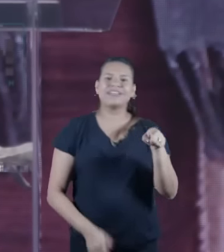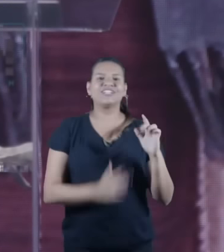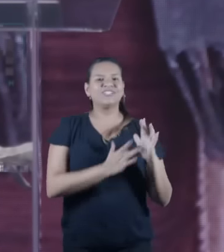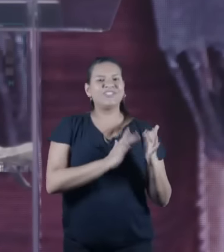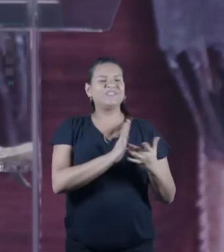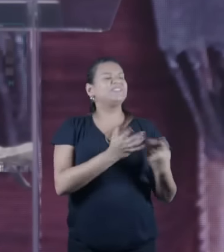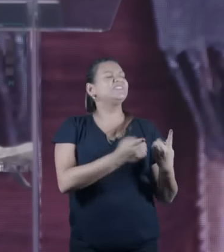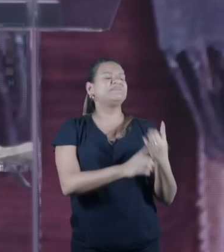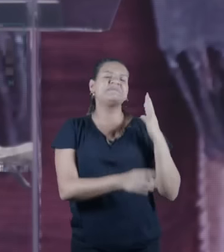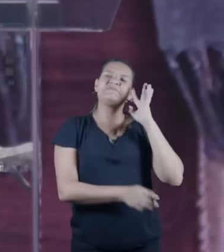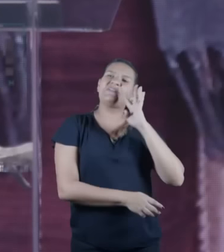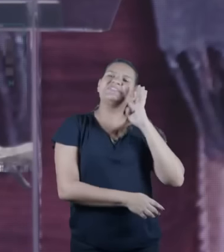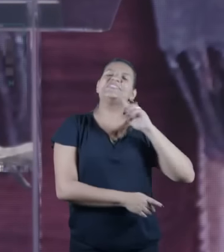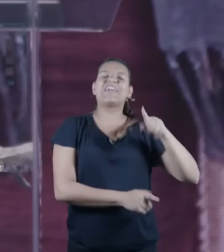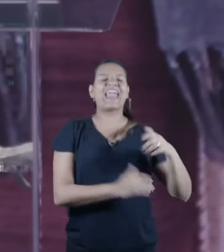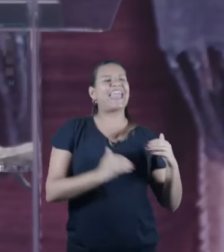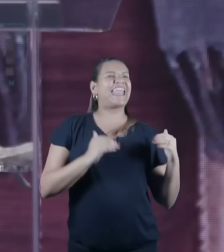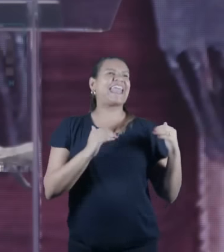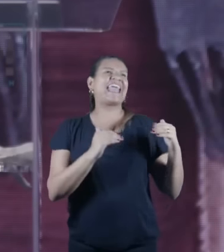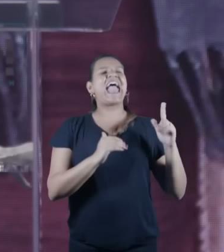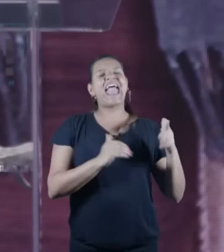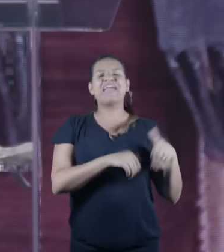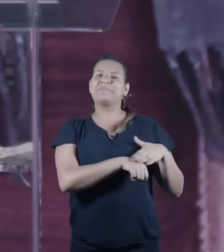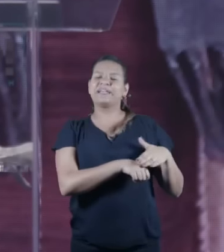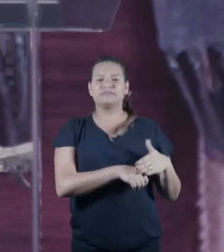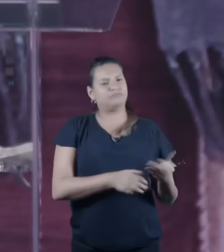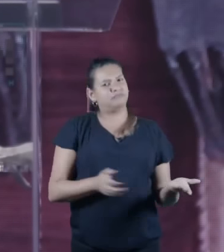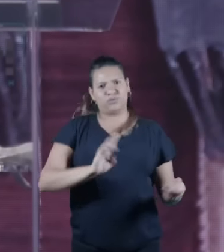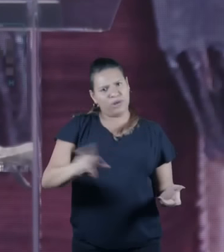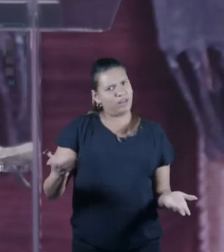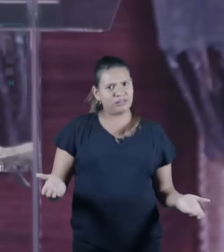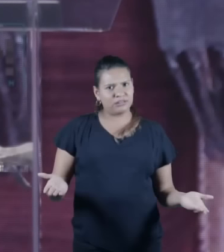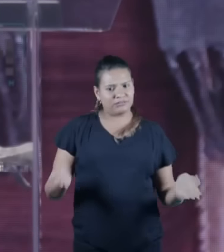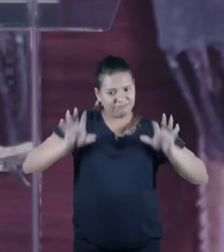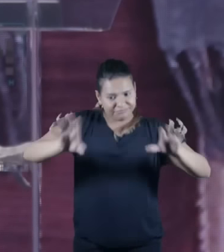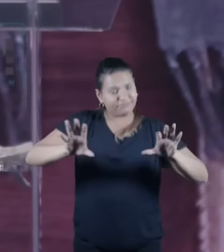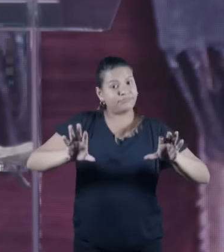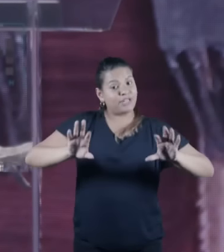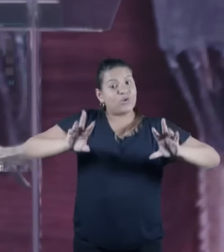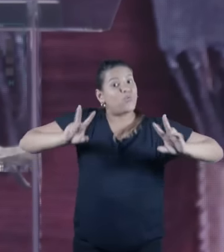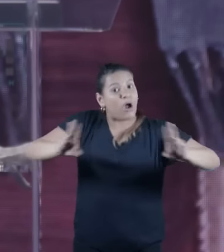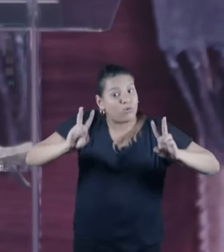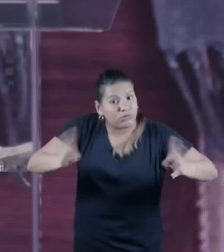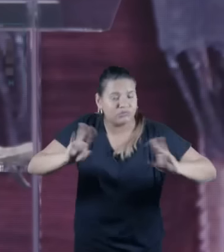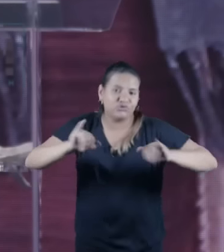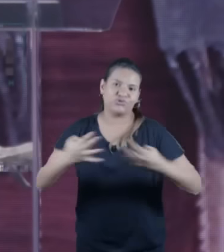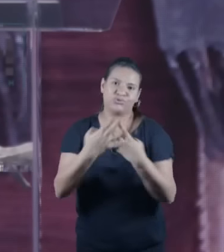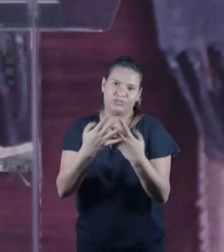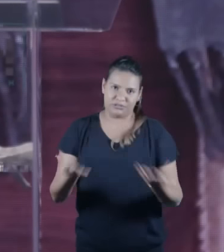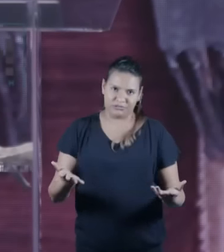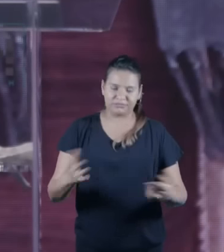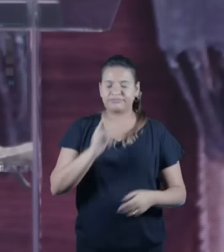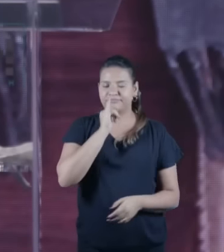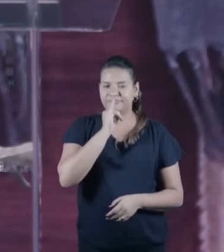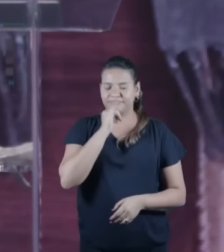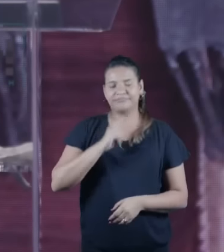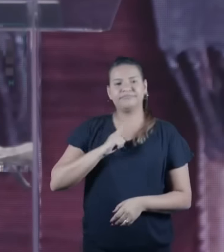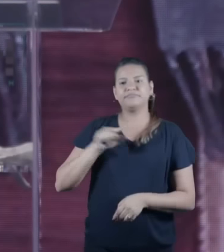que havia de ruim no caso Judas no caso Caifás Ananás